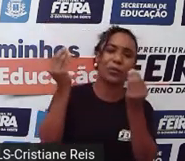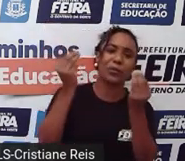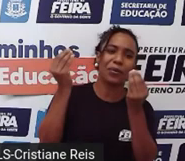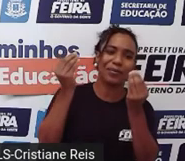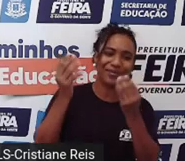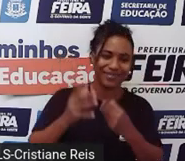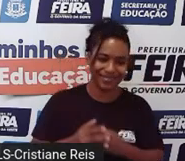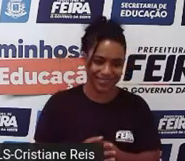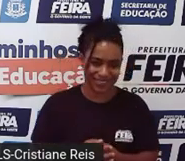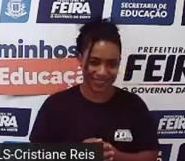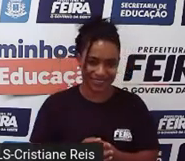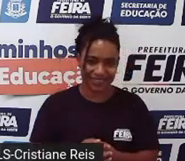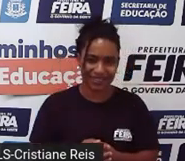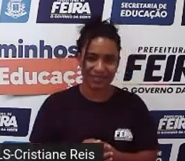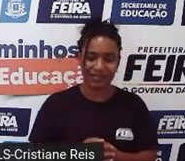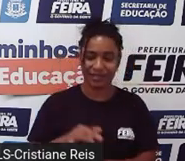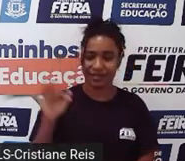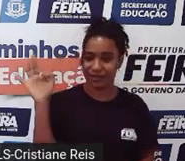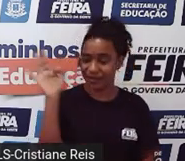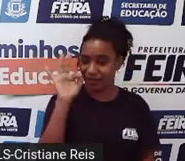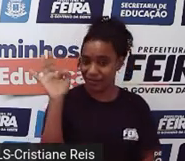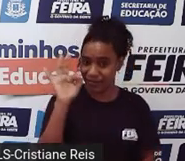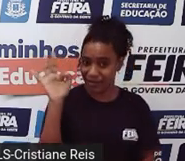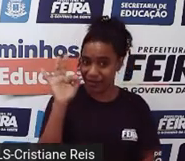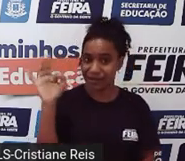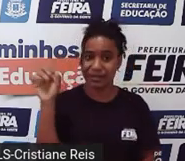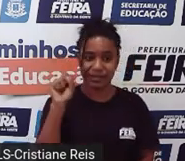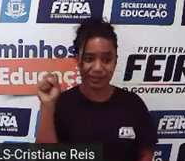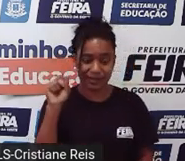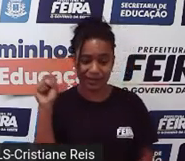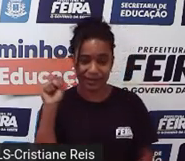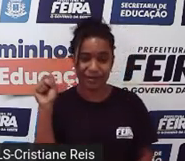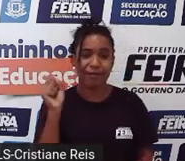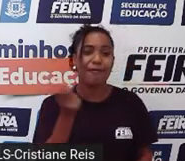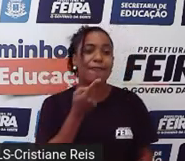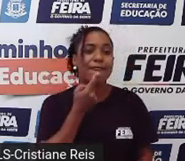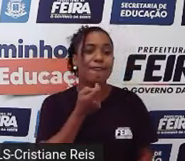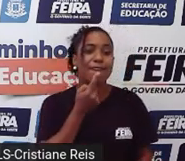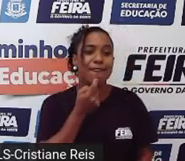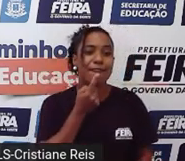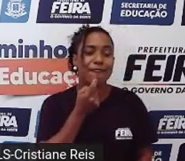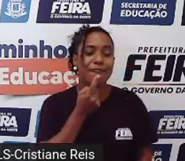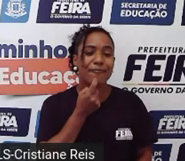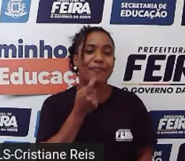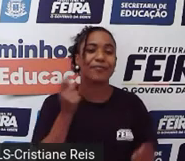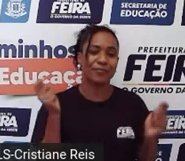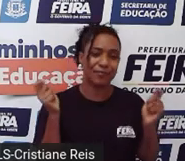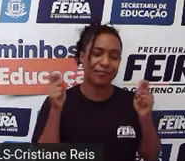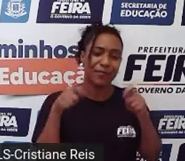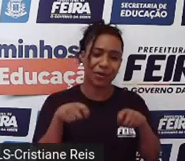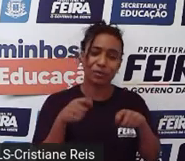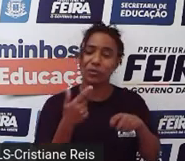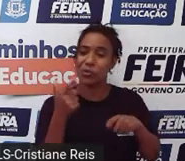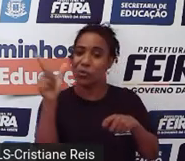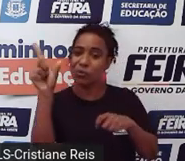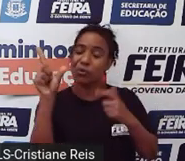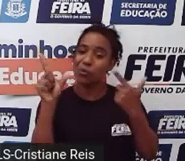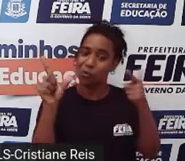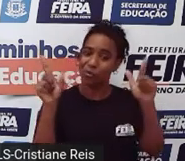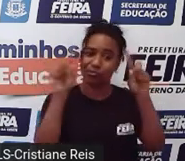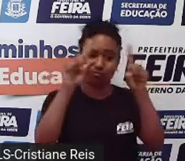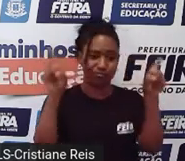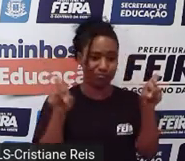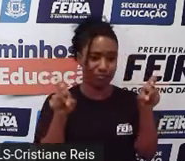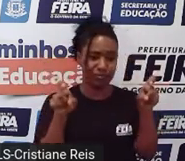Lembrando que eu coloquei Feira de Santana aqui em vermelho, entre parênteses, porque você pode estar morando em outro